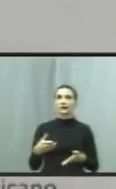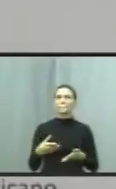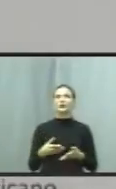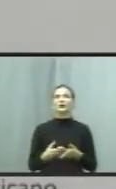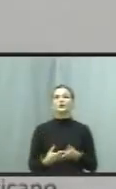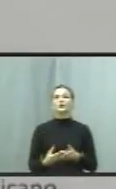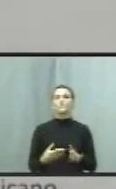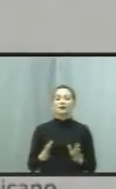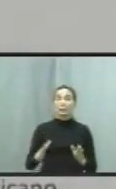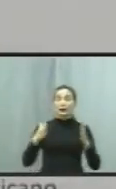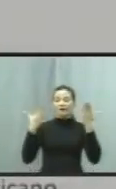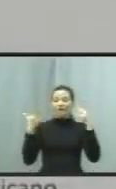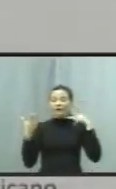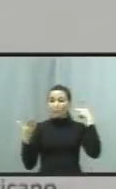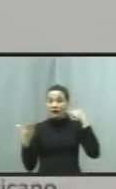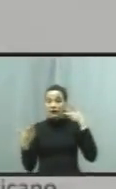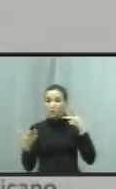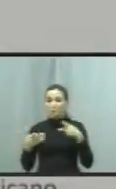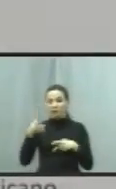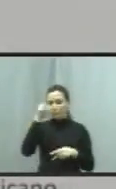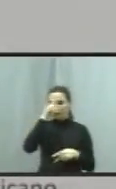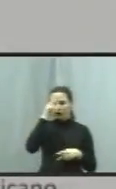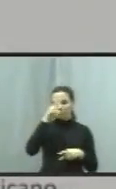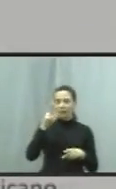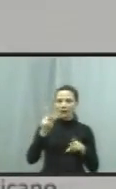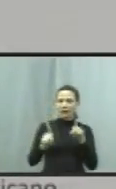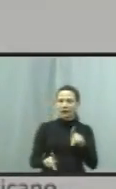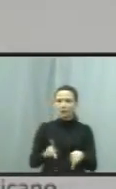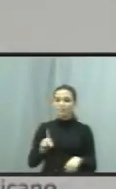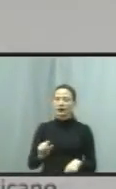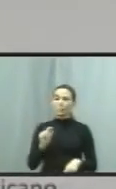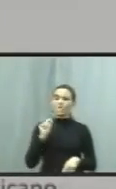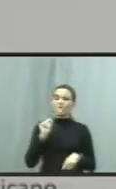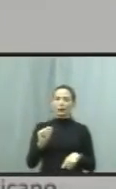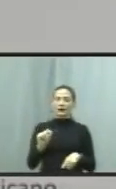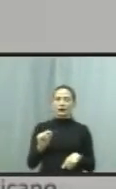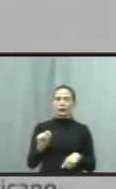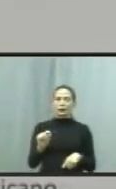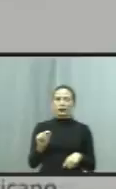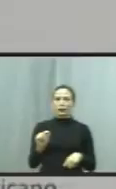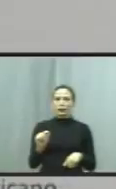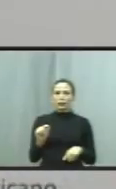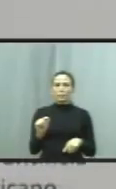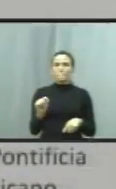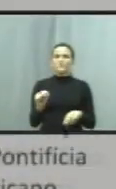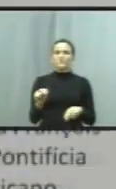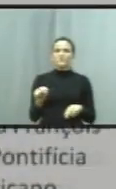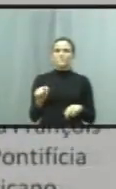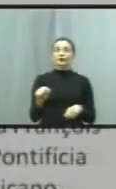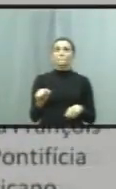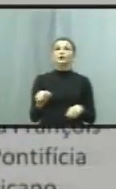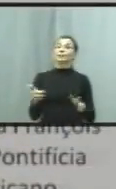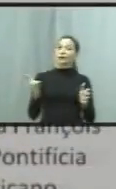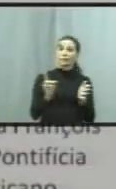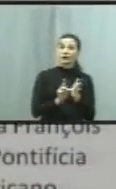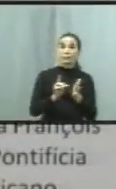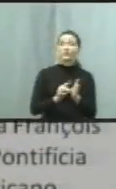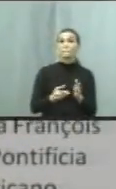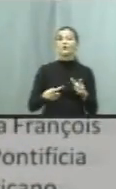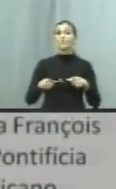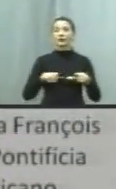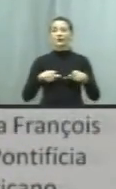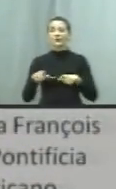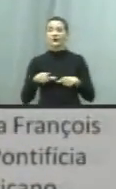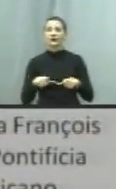homenagem aos vereadores, e lembrar também população qual é a real função do vereador.